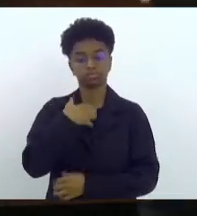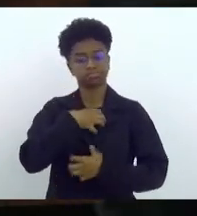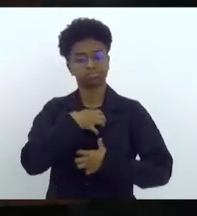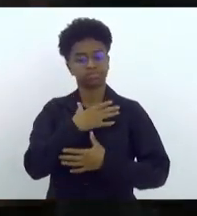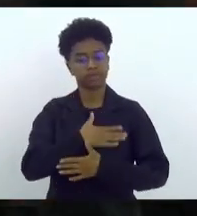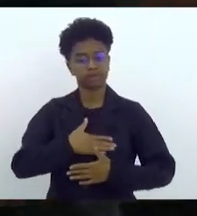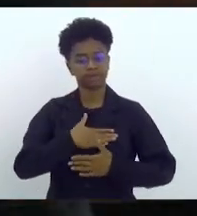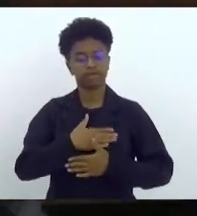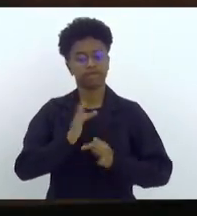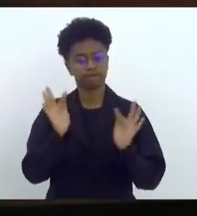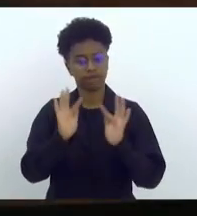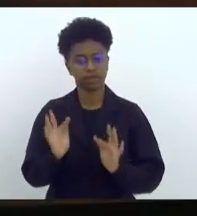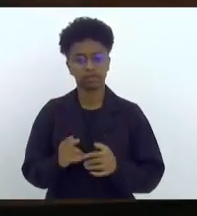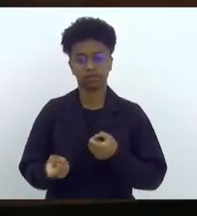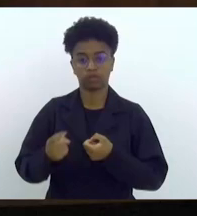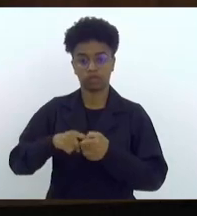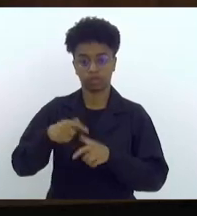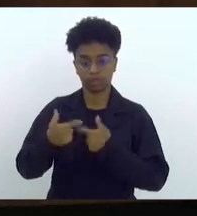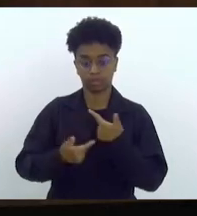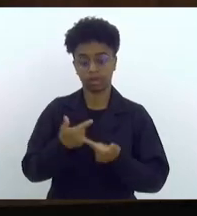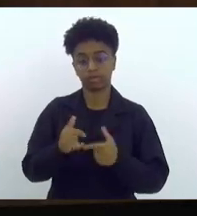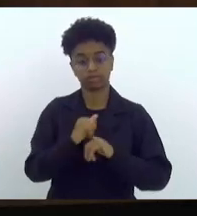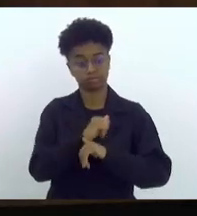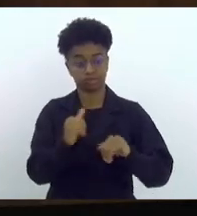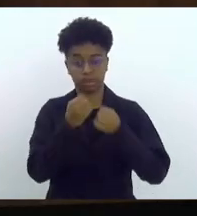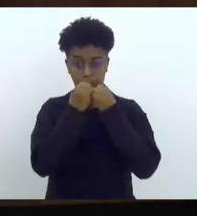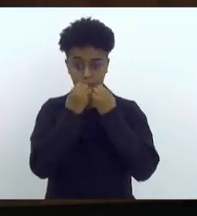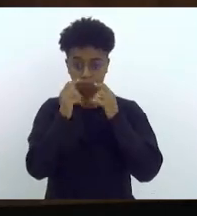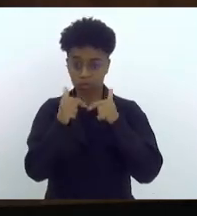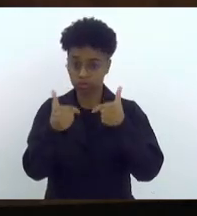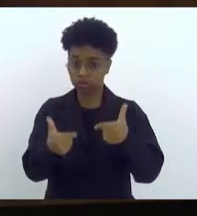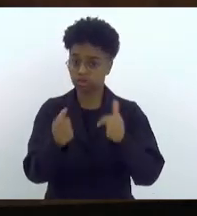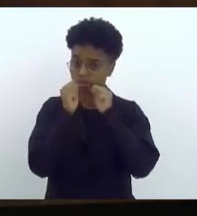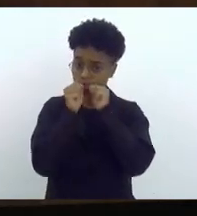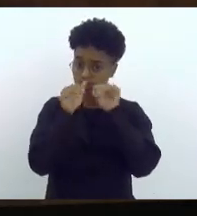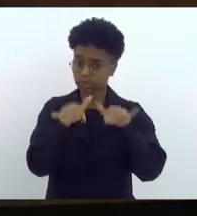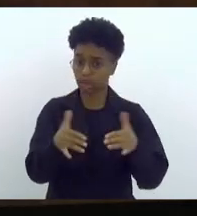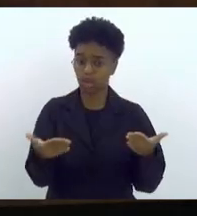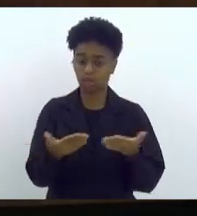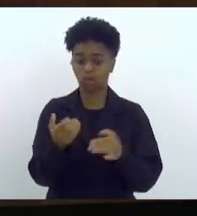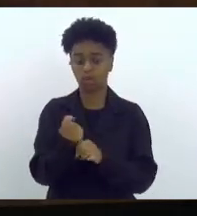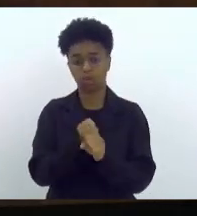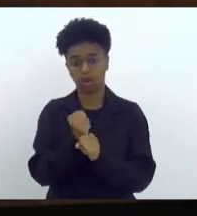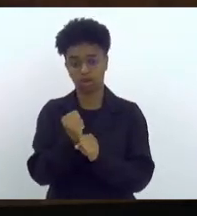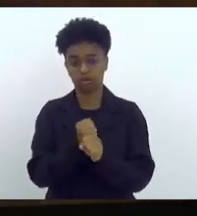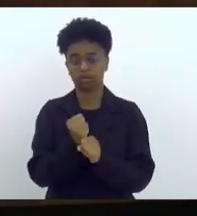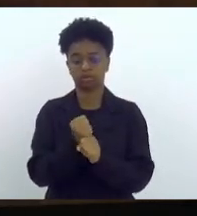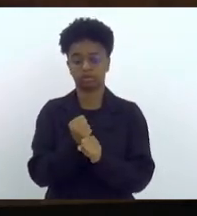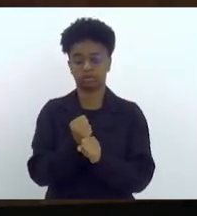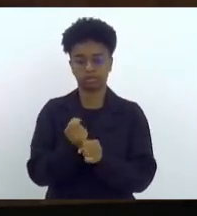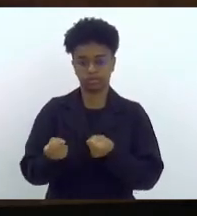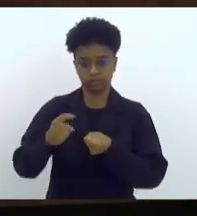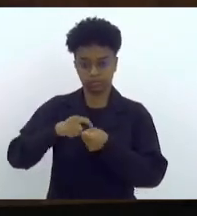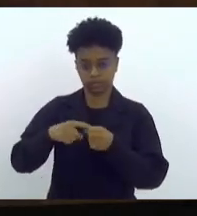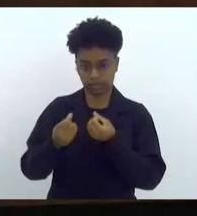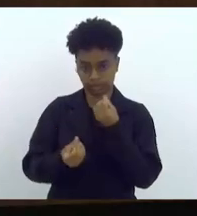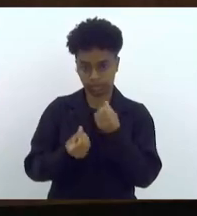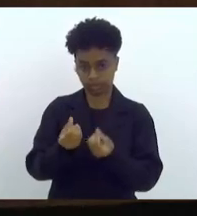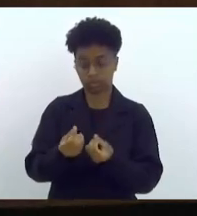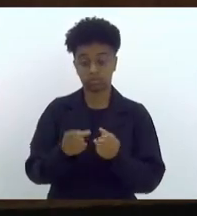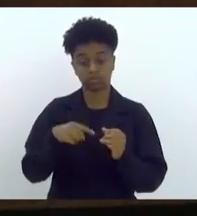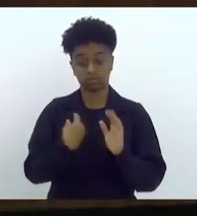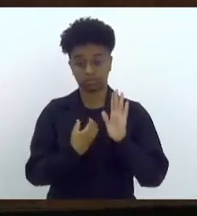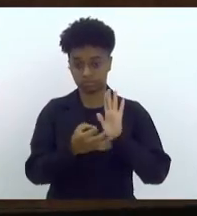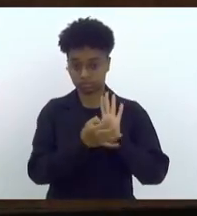em retornar aos nossos trabalhos, desejo-lhe muito boa sorte, muitas bênçãos nesse ano, nesse recomeço, nesse semestre. O parecer da